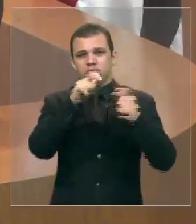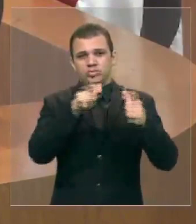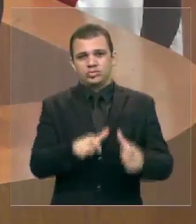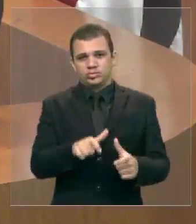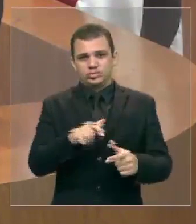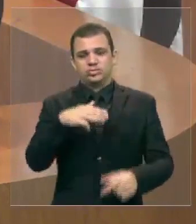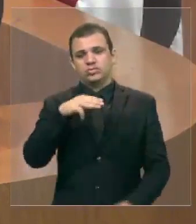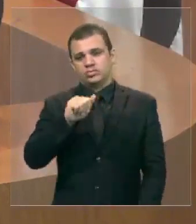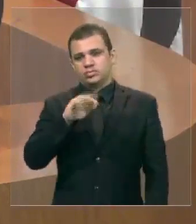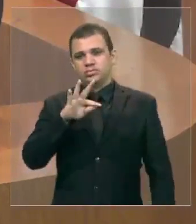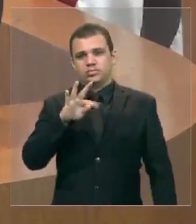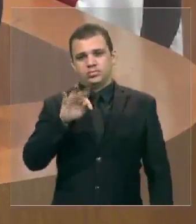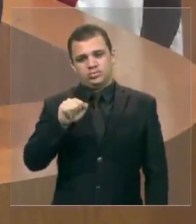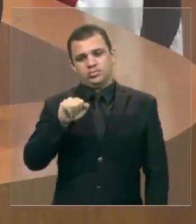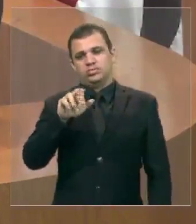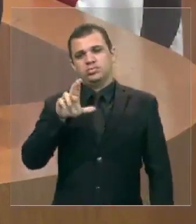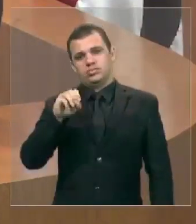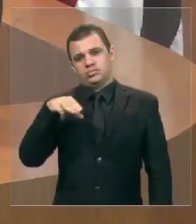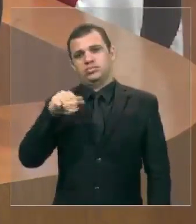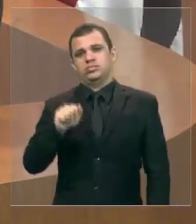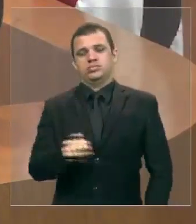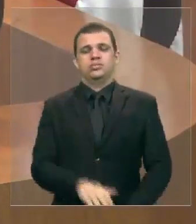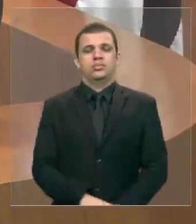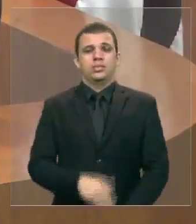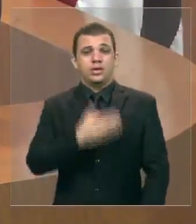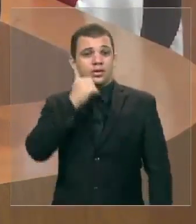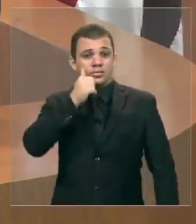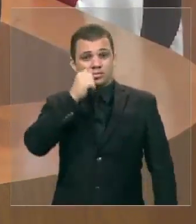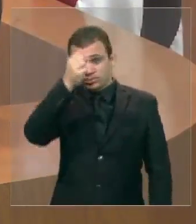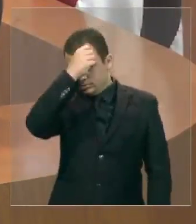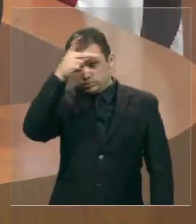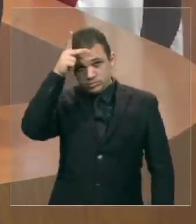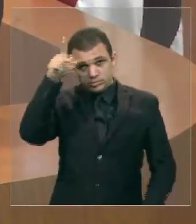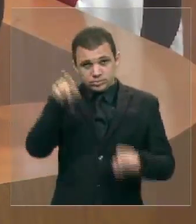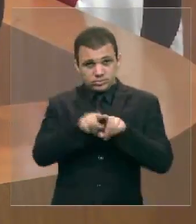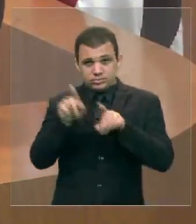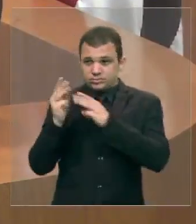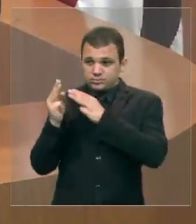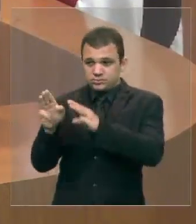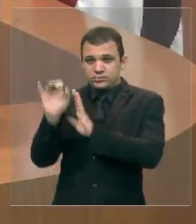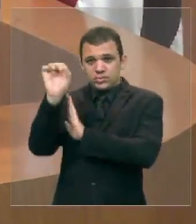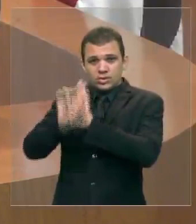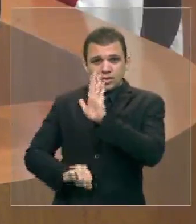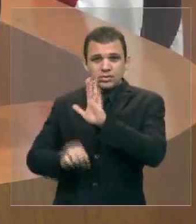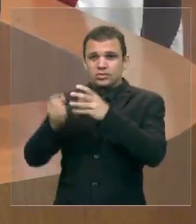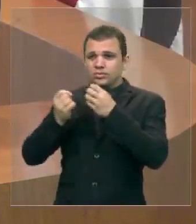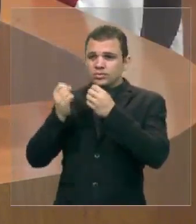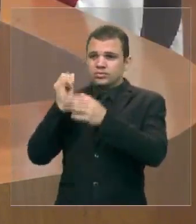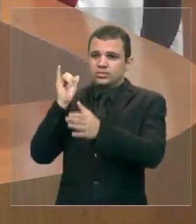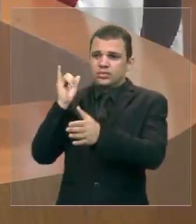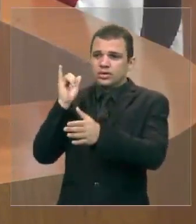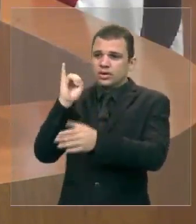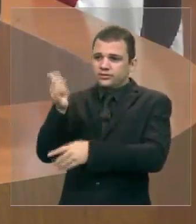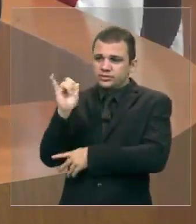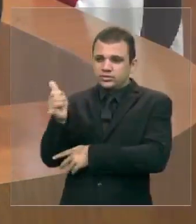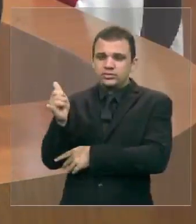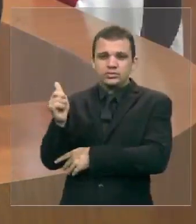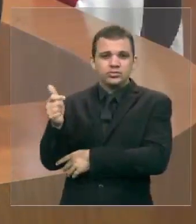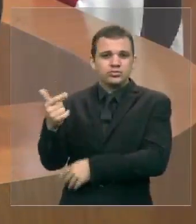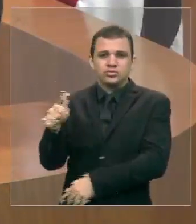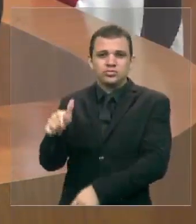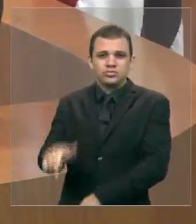A prefeita nunca recebeu um ofício do secretário de Esporte.